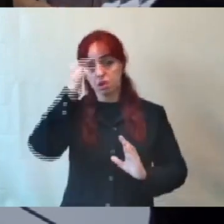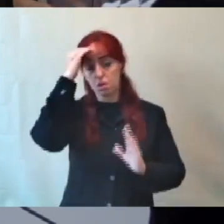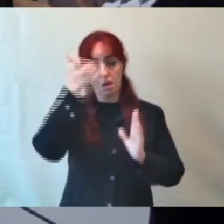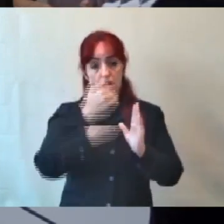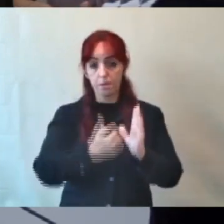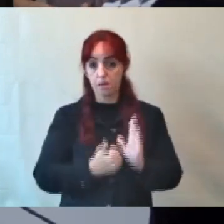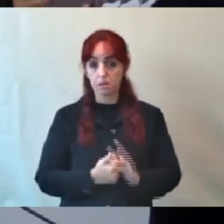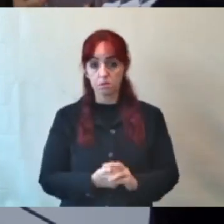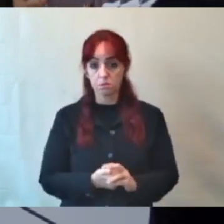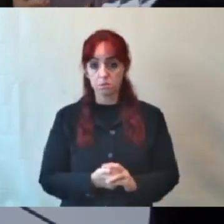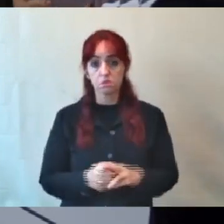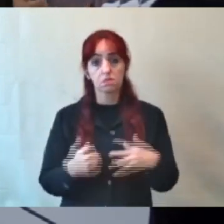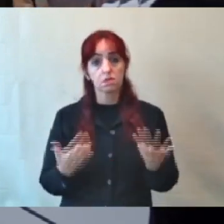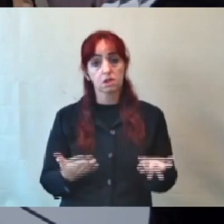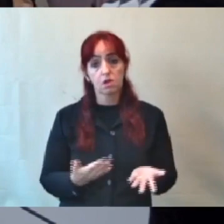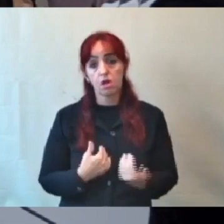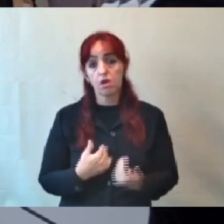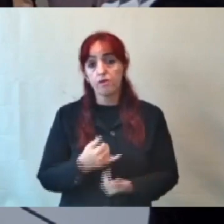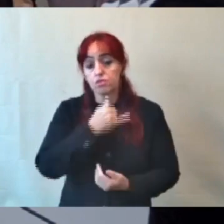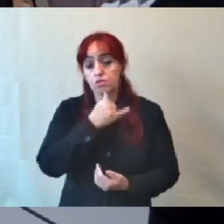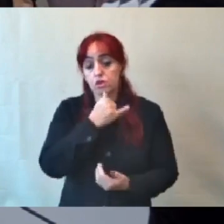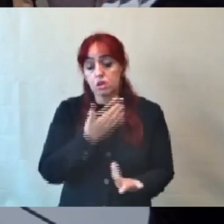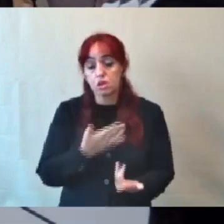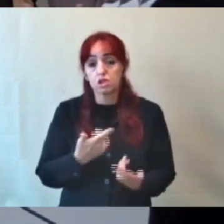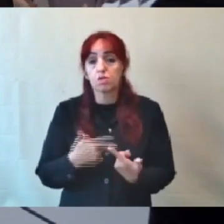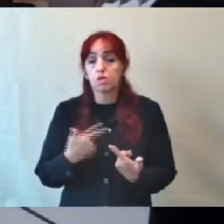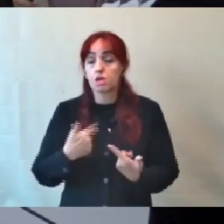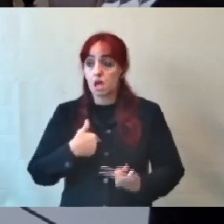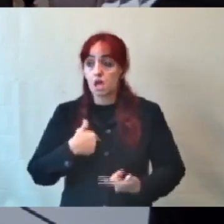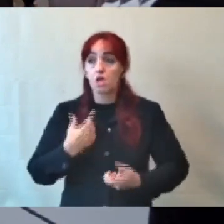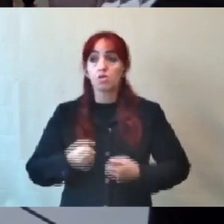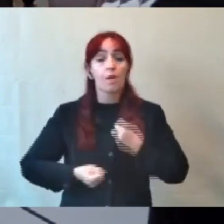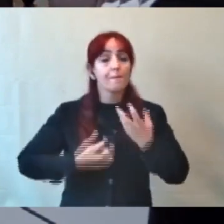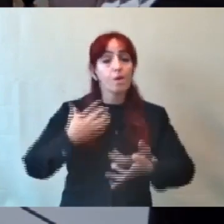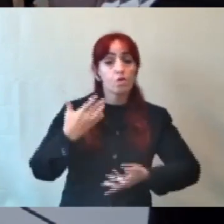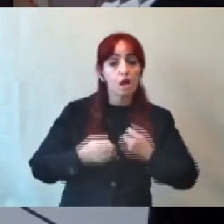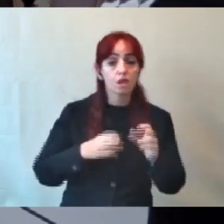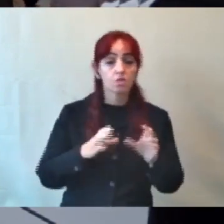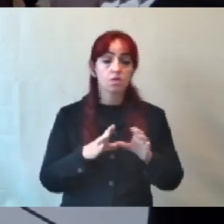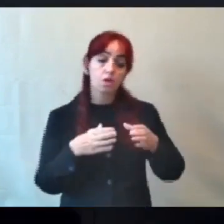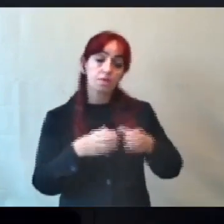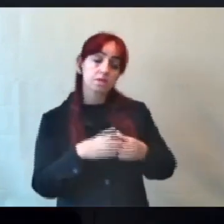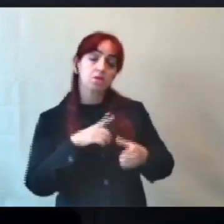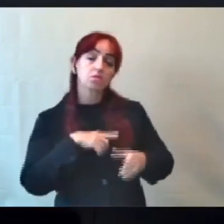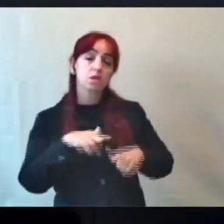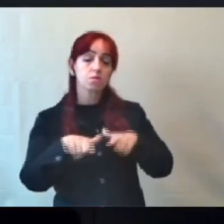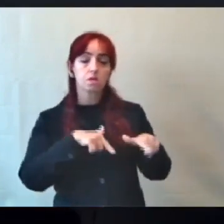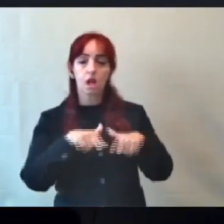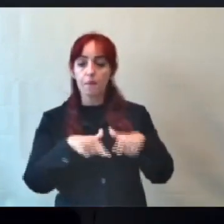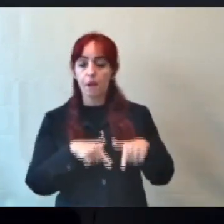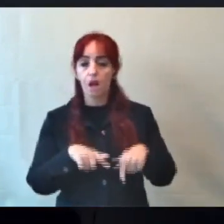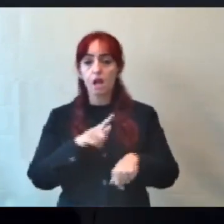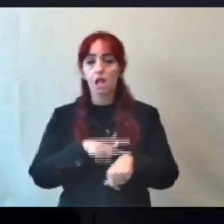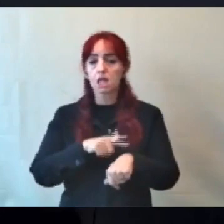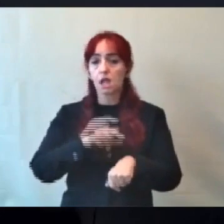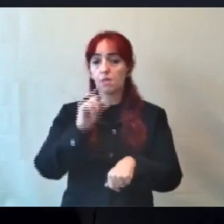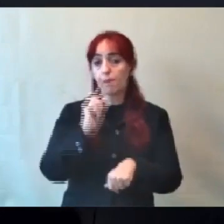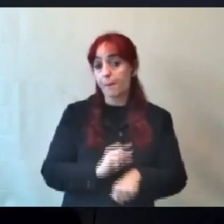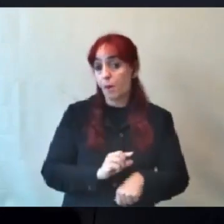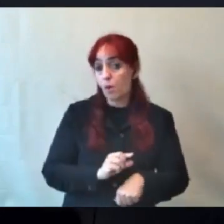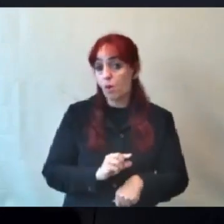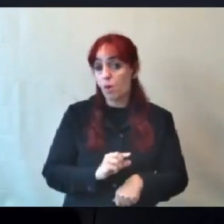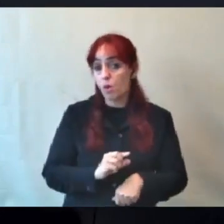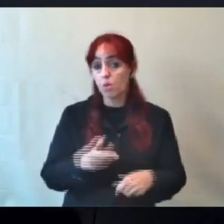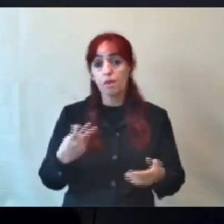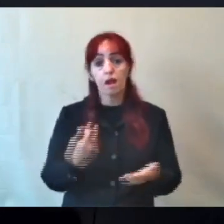fico muito chateada, porque eu estou super empolgada com essa comissão, nós temos muito trabalho para fazer, pouco tempo para executar isso, em função